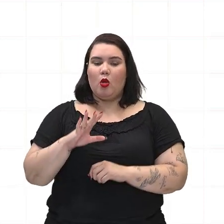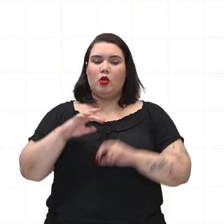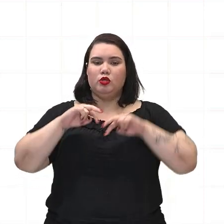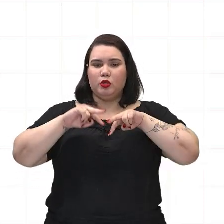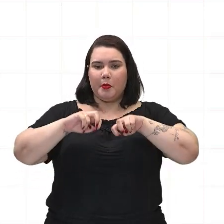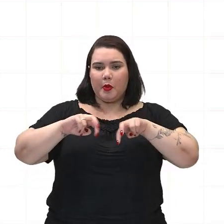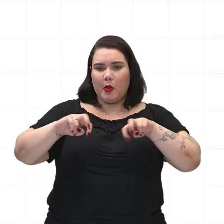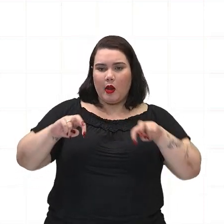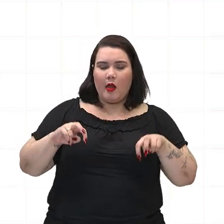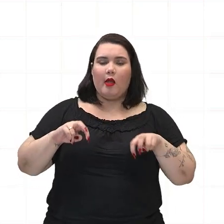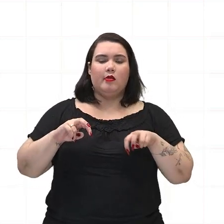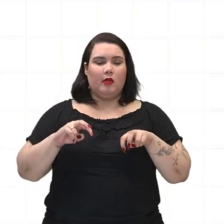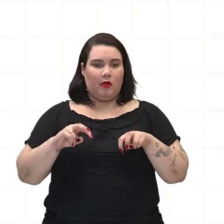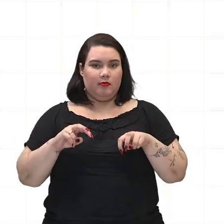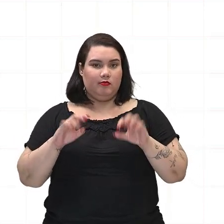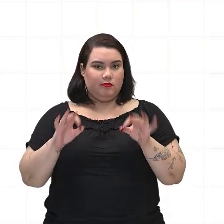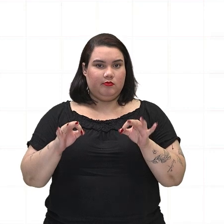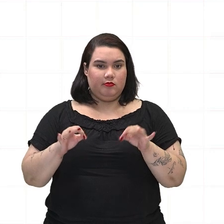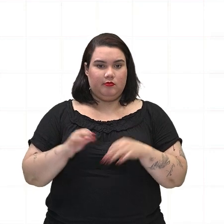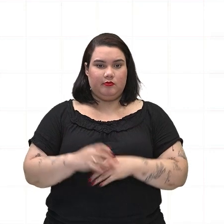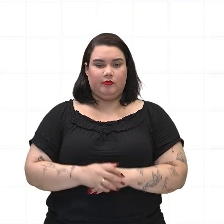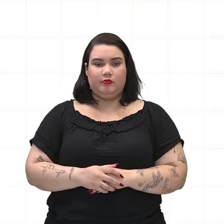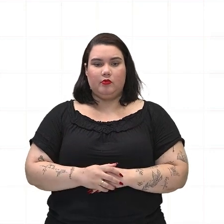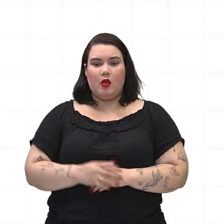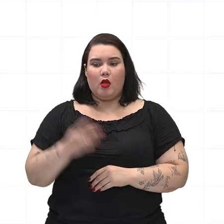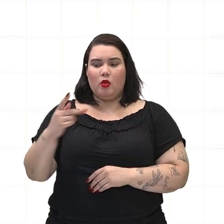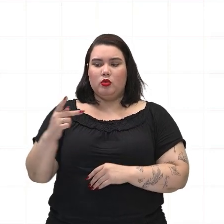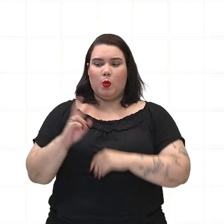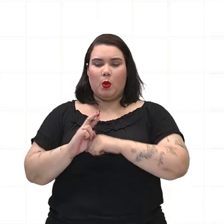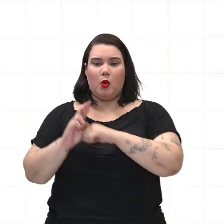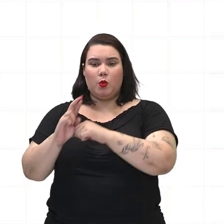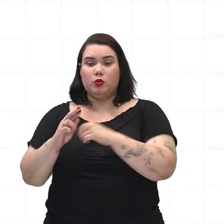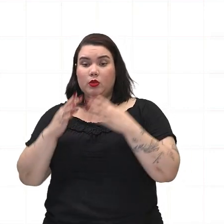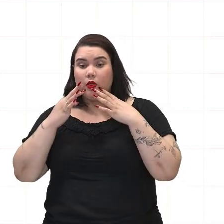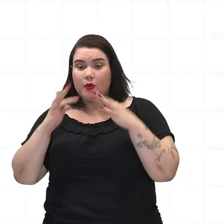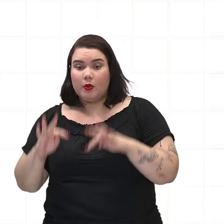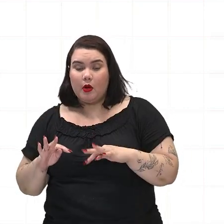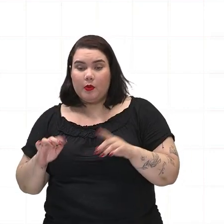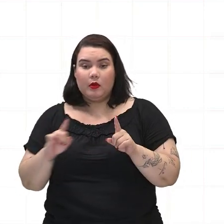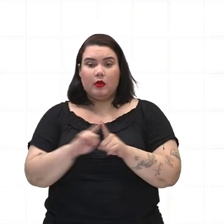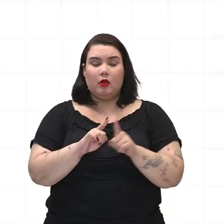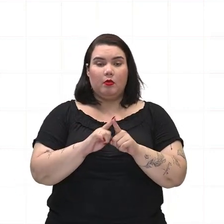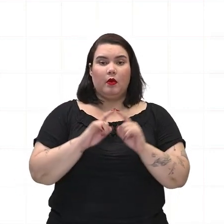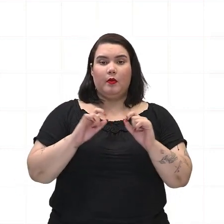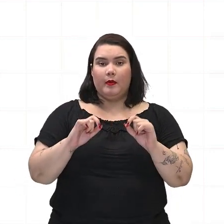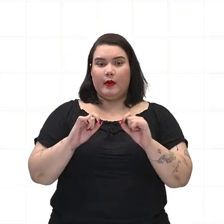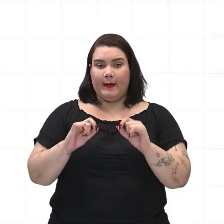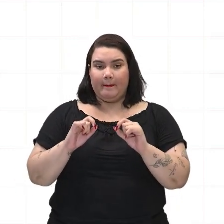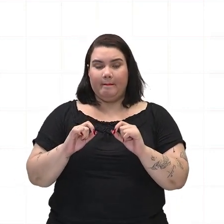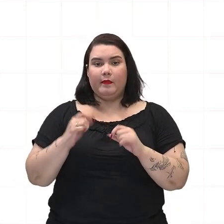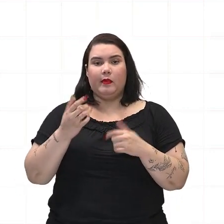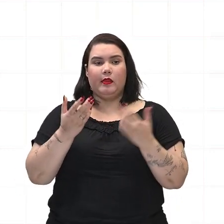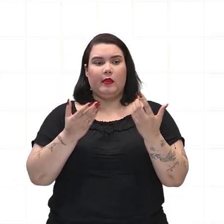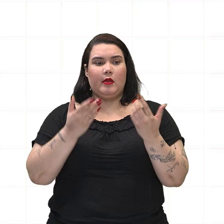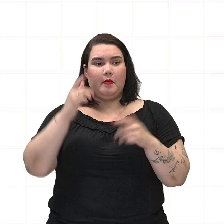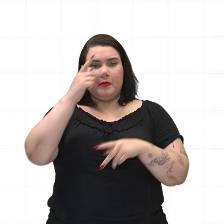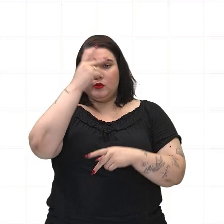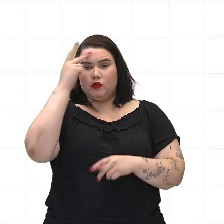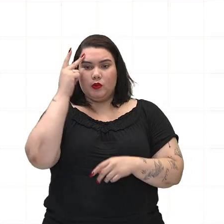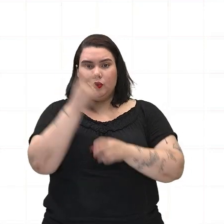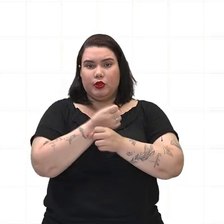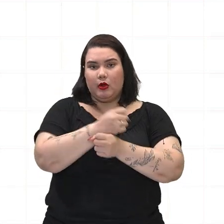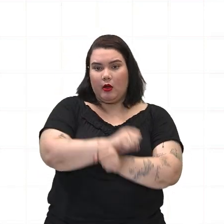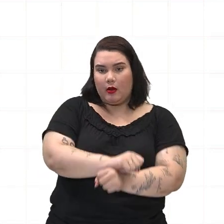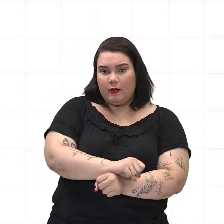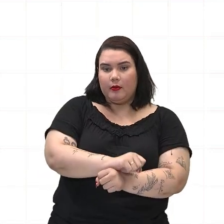tanto nos seus recursos naturais quanto, né, com mão de obra, né, mas